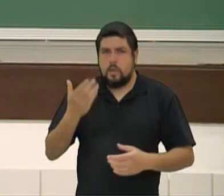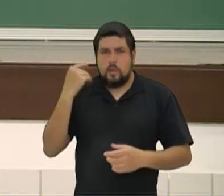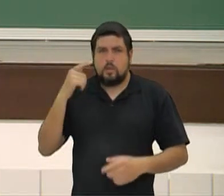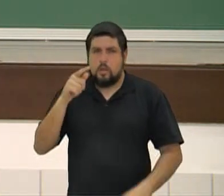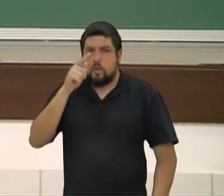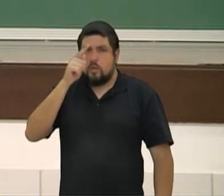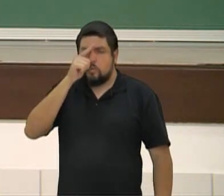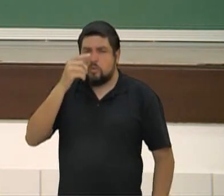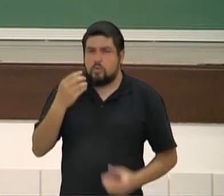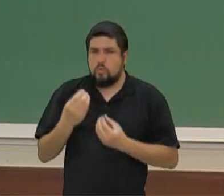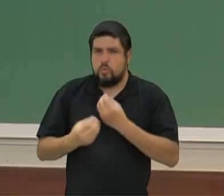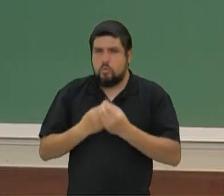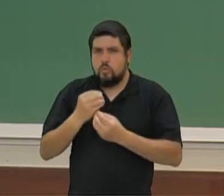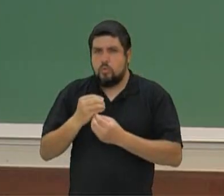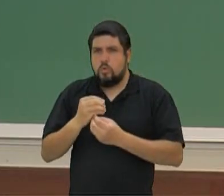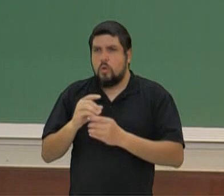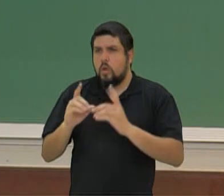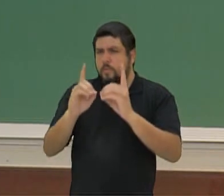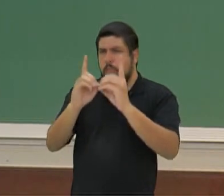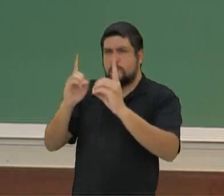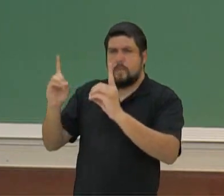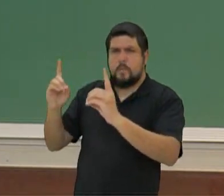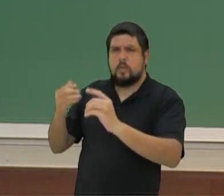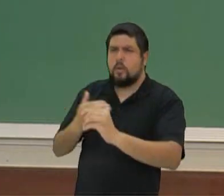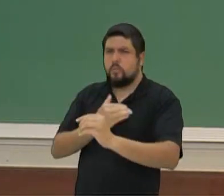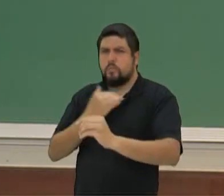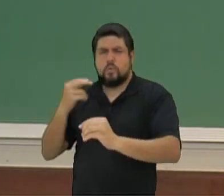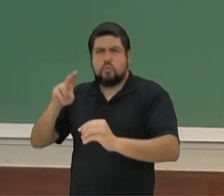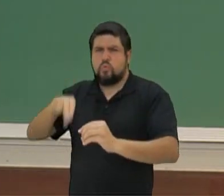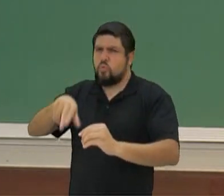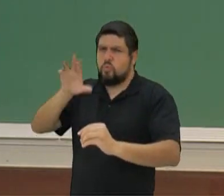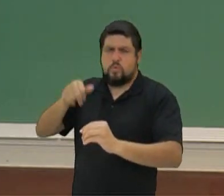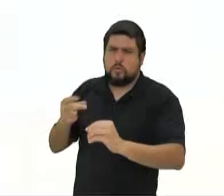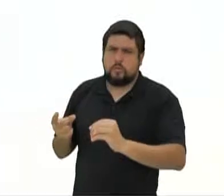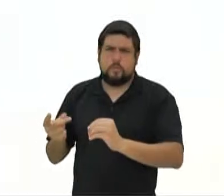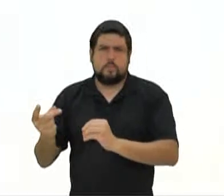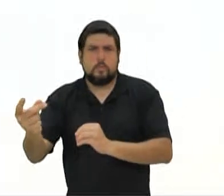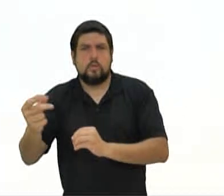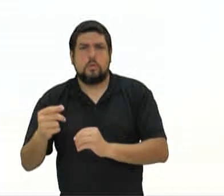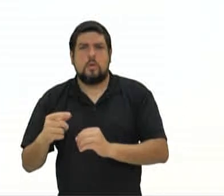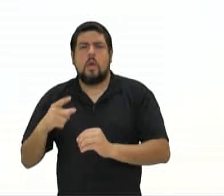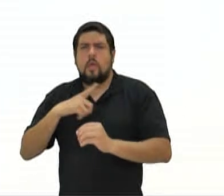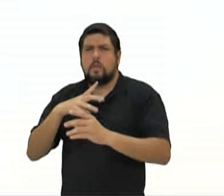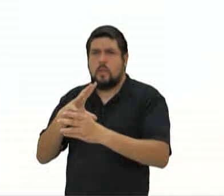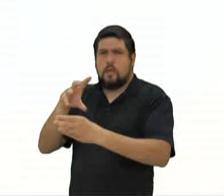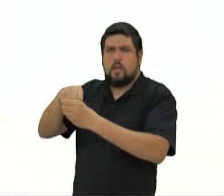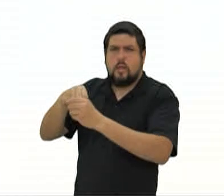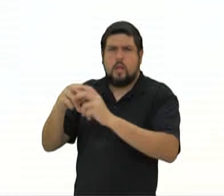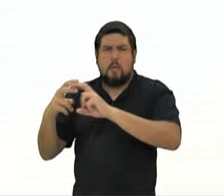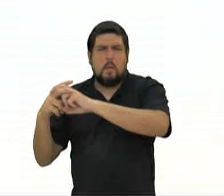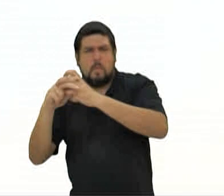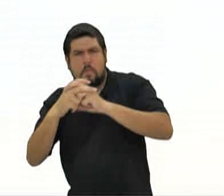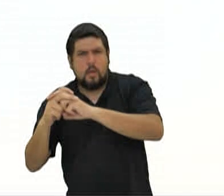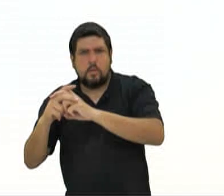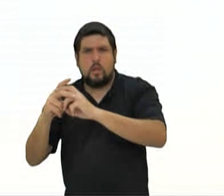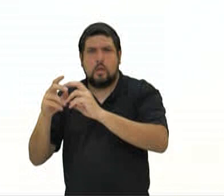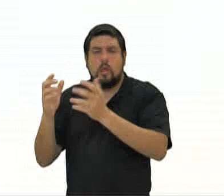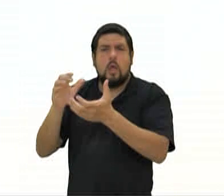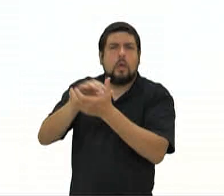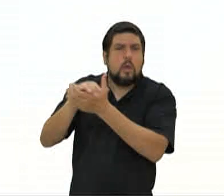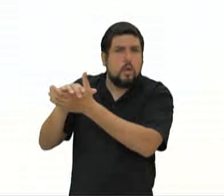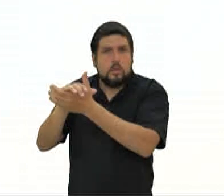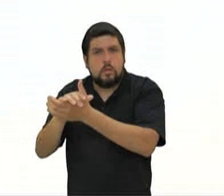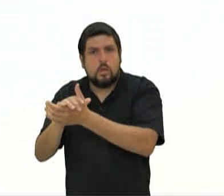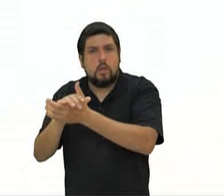humanos e eram danados. Esses deuses então guerreavam entre si, sentiam ódio, amor, ciúmes, inveja, casavam-se,